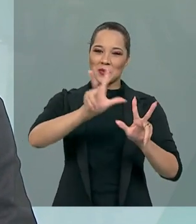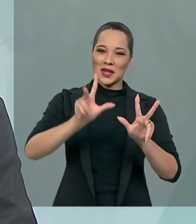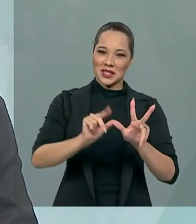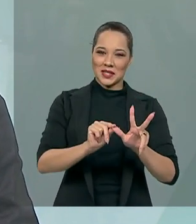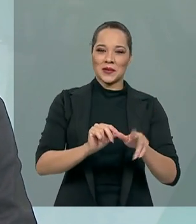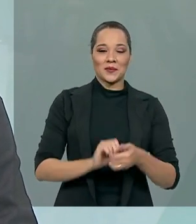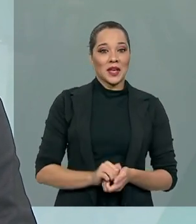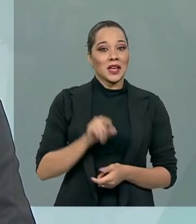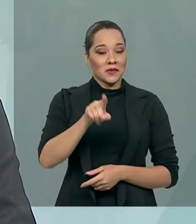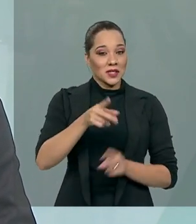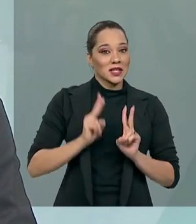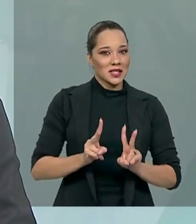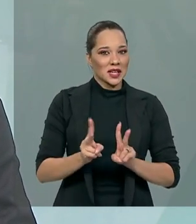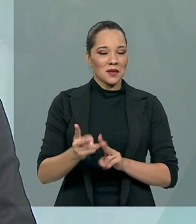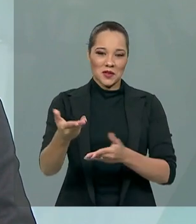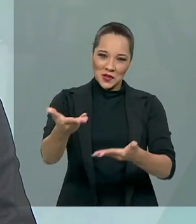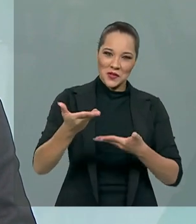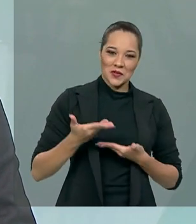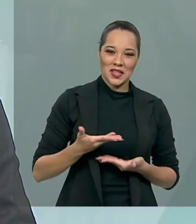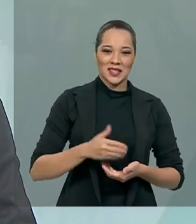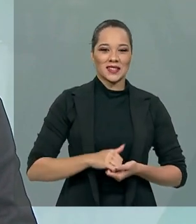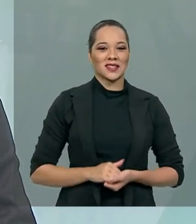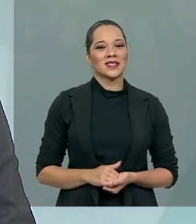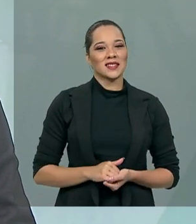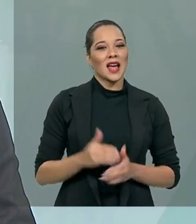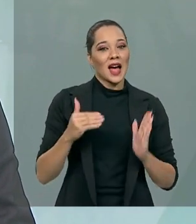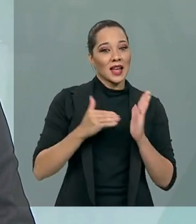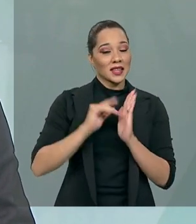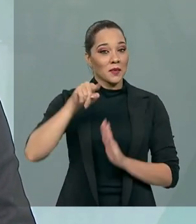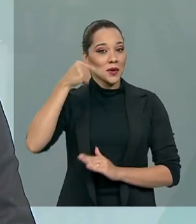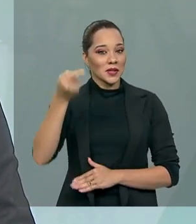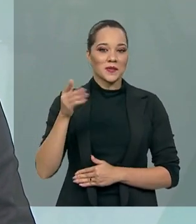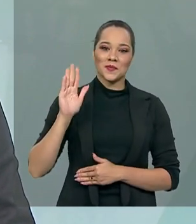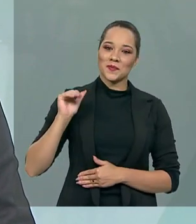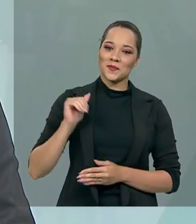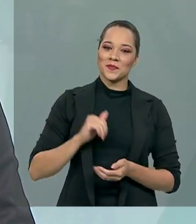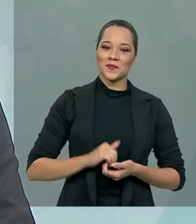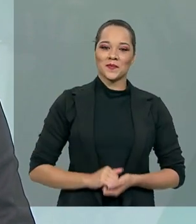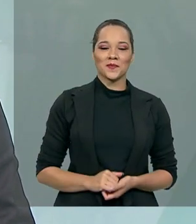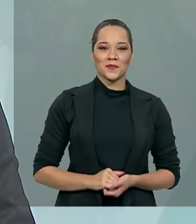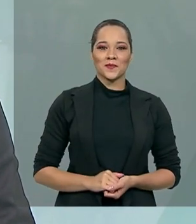Brasil e você é sempre o nosso convidado. Até o nosso próximo programa.